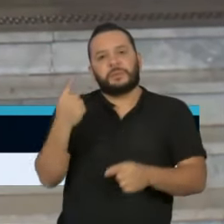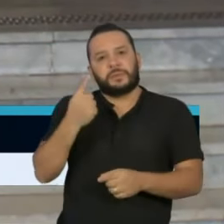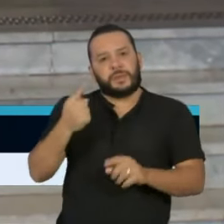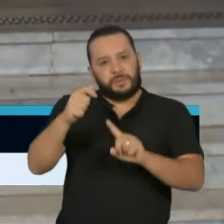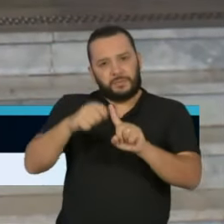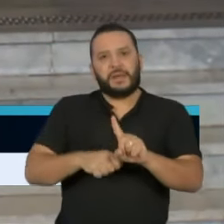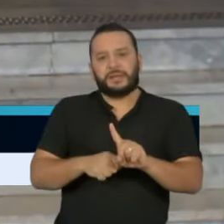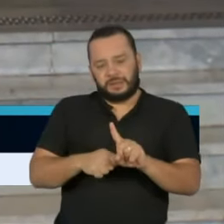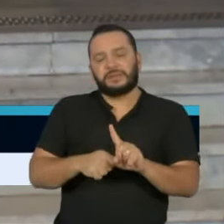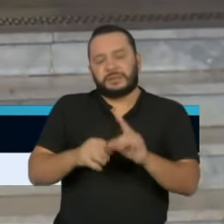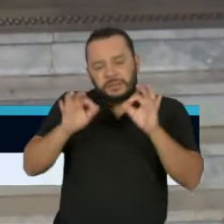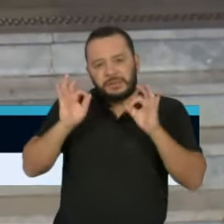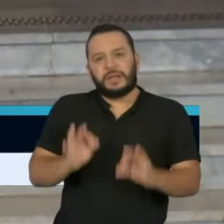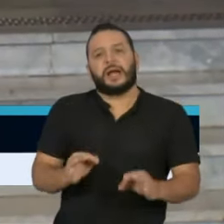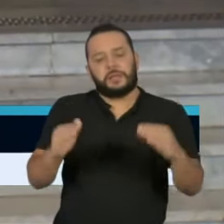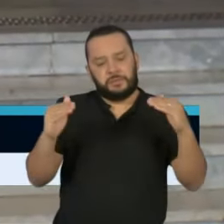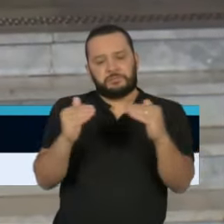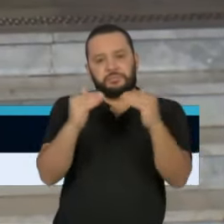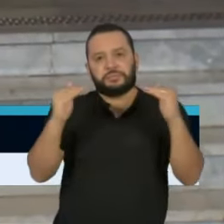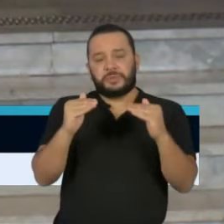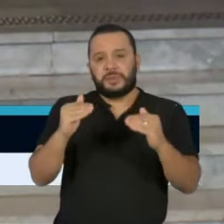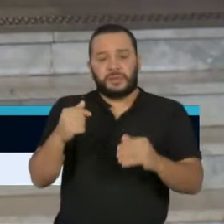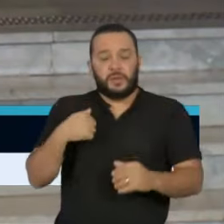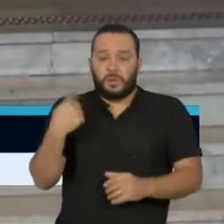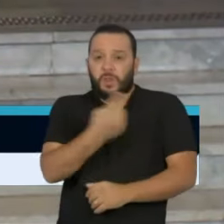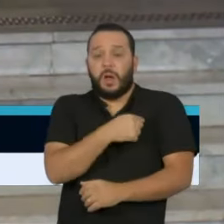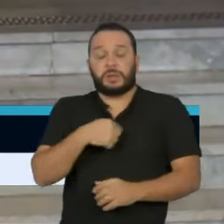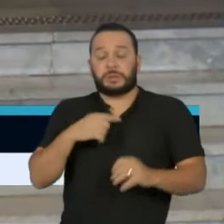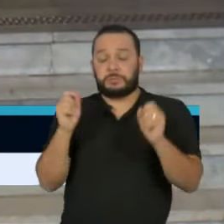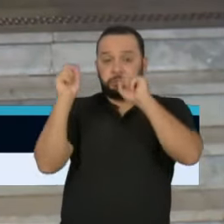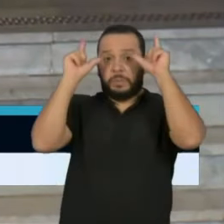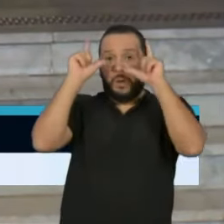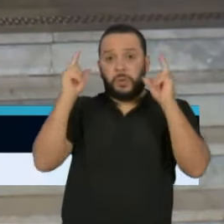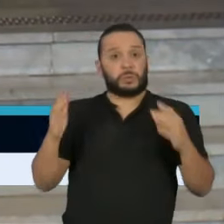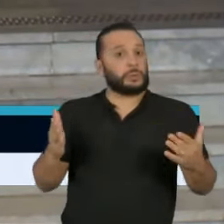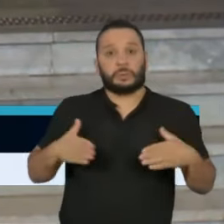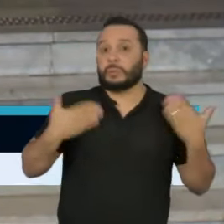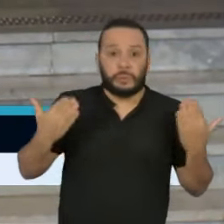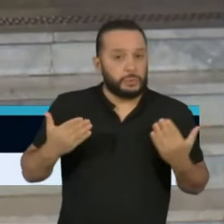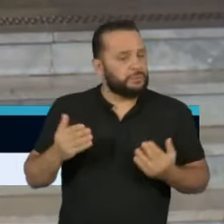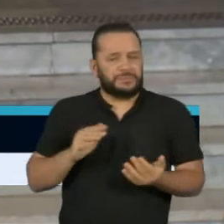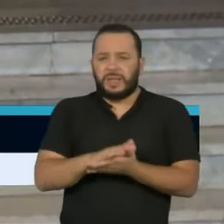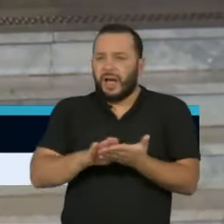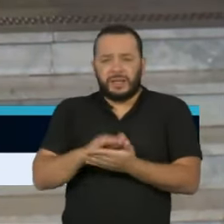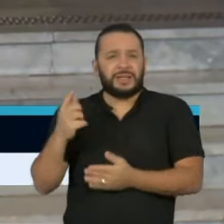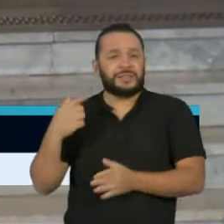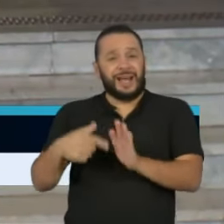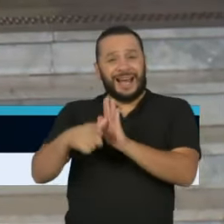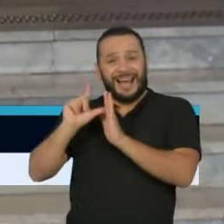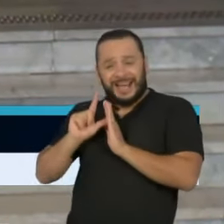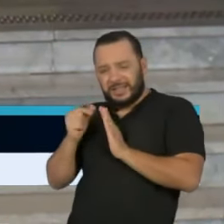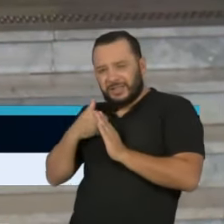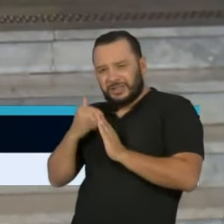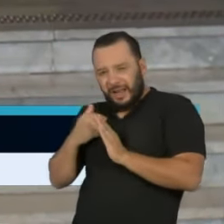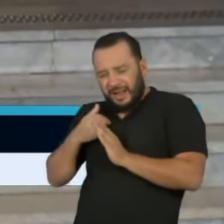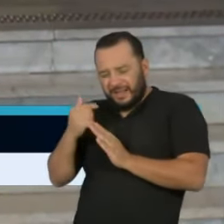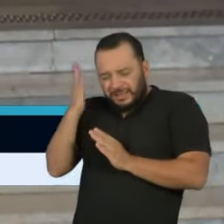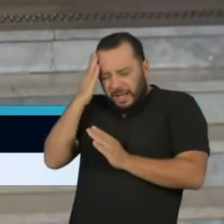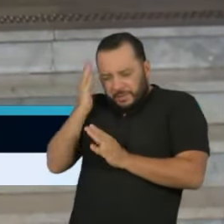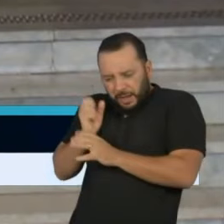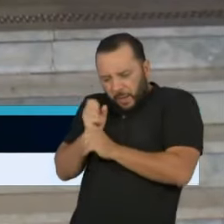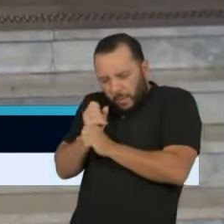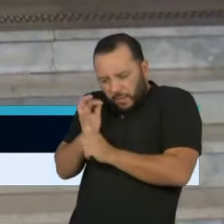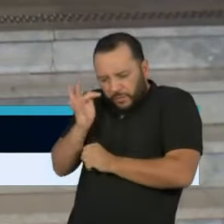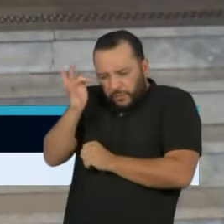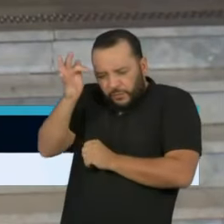nada de inesperado, não tem nada de novo. Nós estávamos aguardando, como o professor Dimas, hoje, eram